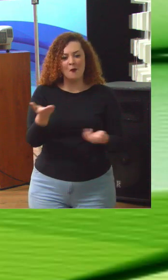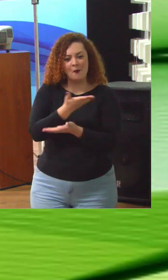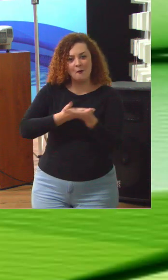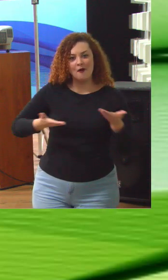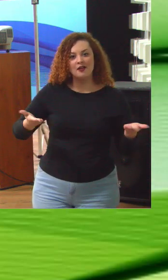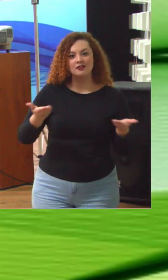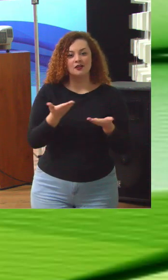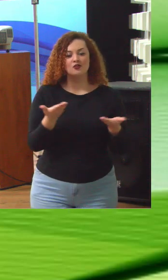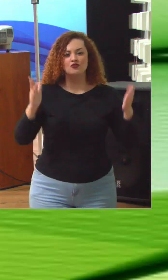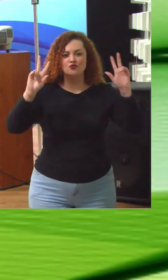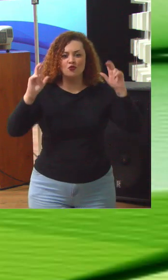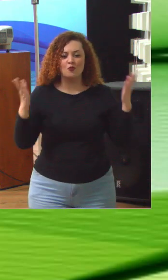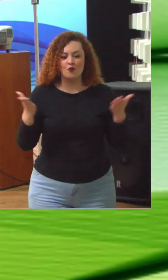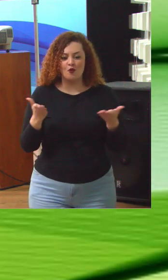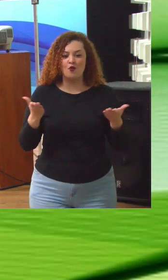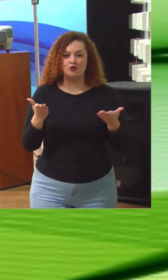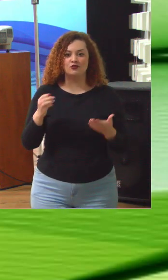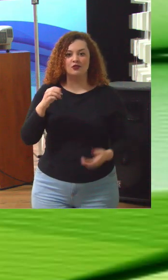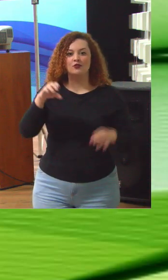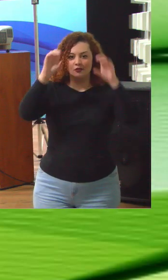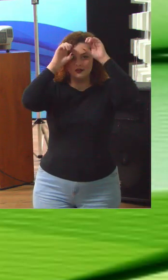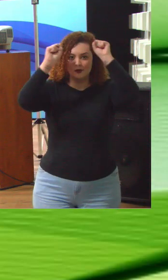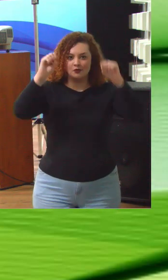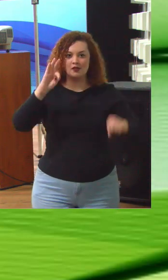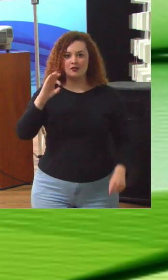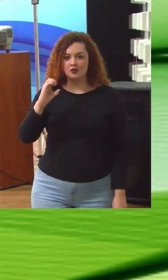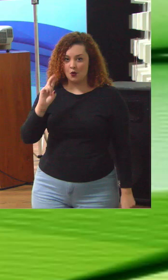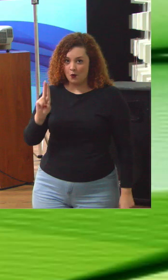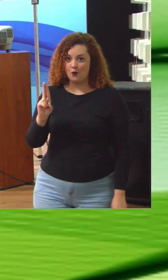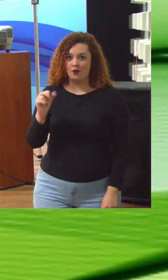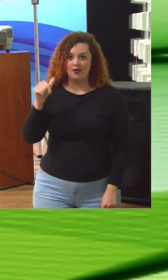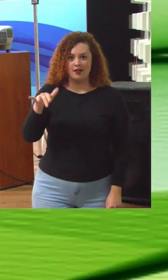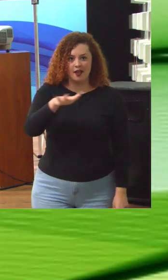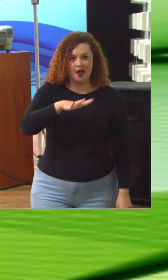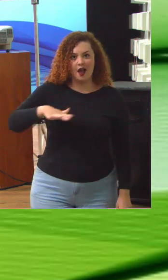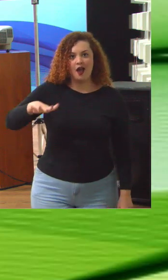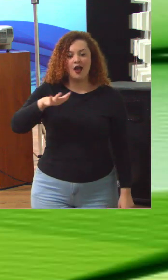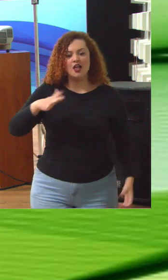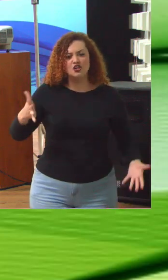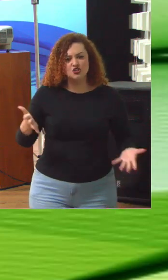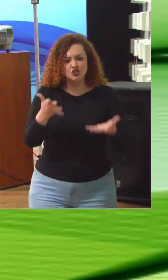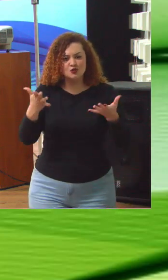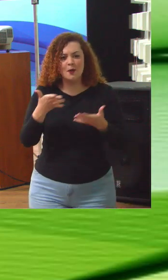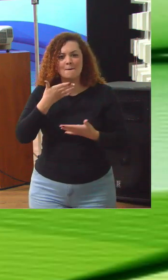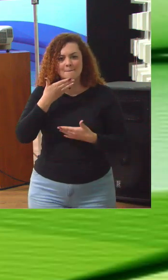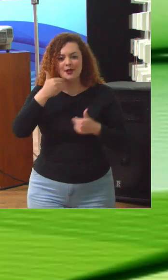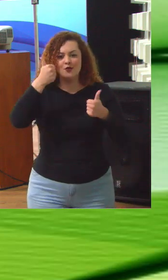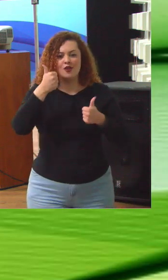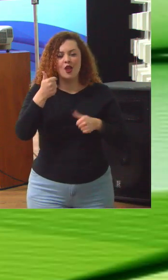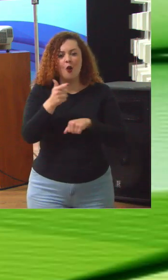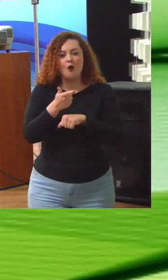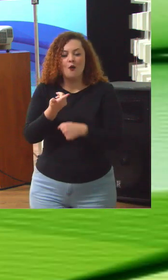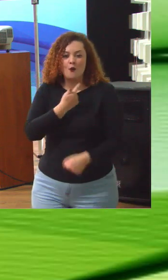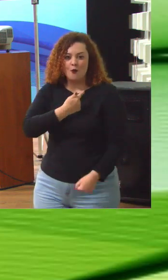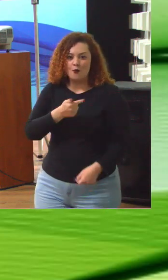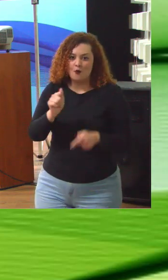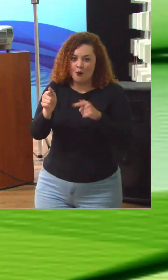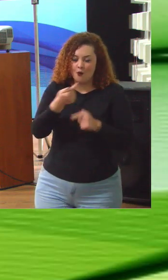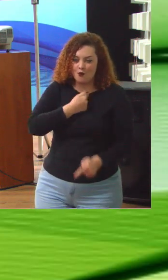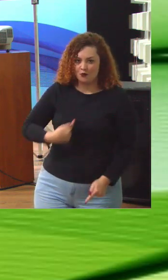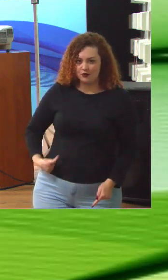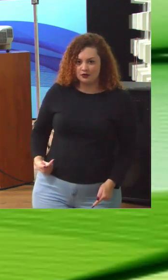pouquinho sobre o que nós estamos fazendo no Tribunal de Contas da União, nessa área de estímulo à melhoria da governança no setor público.